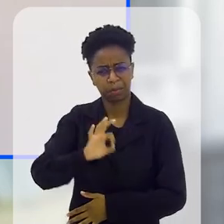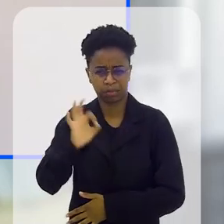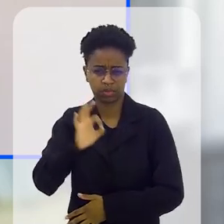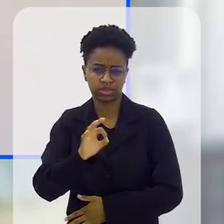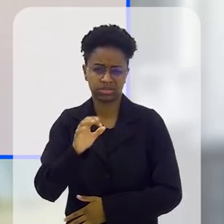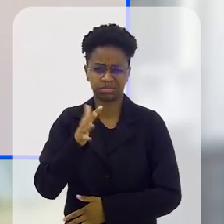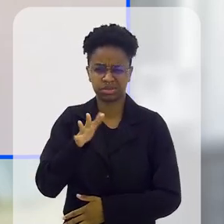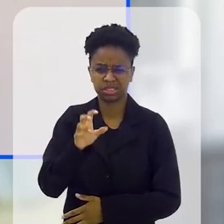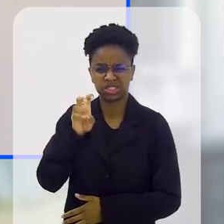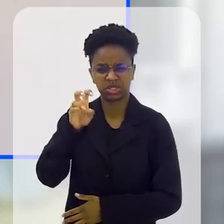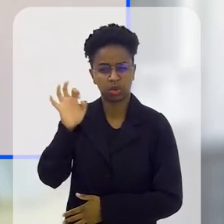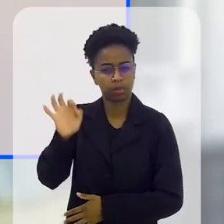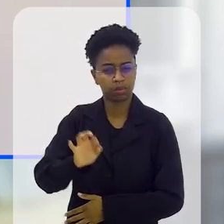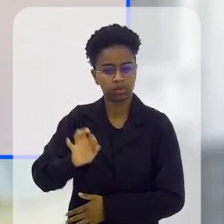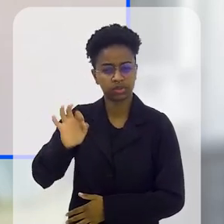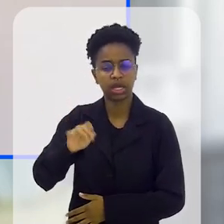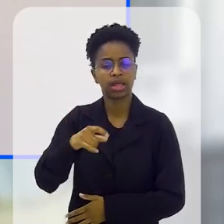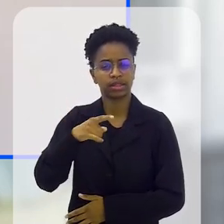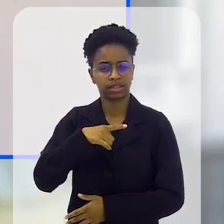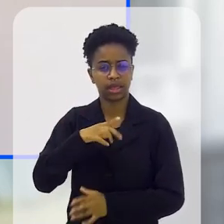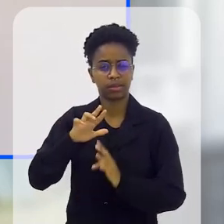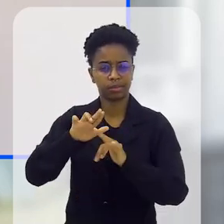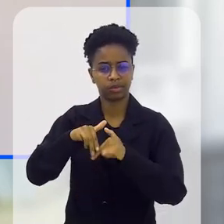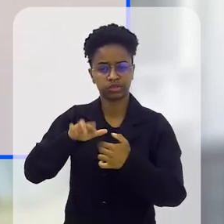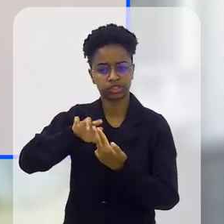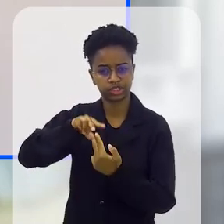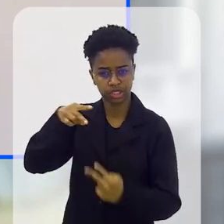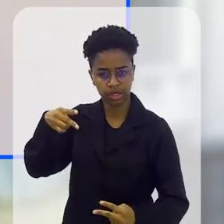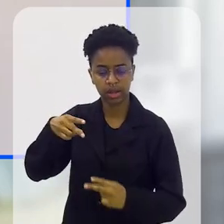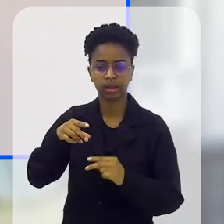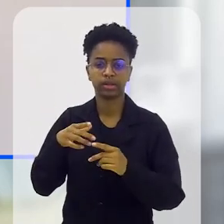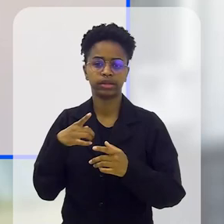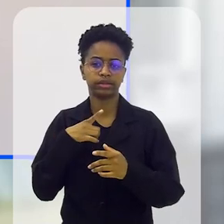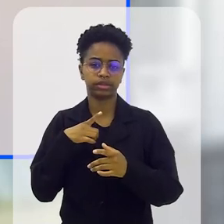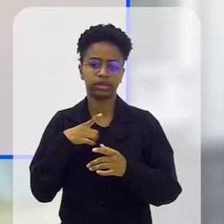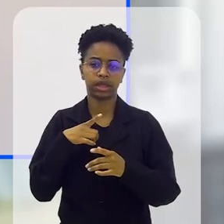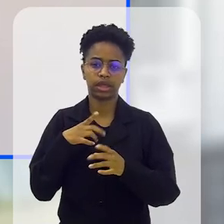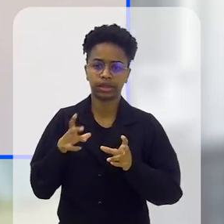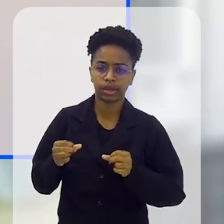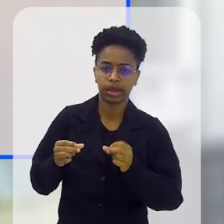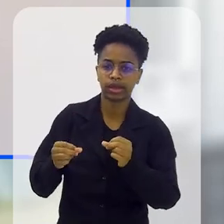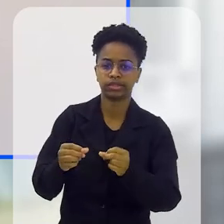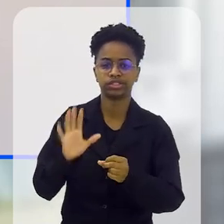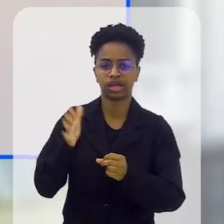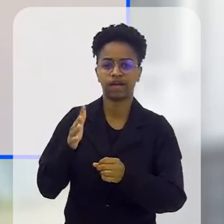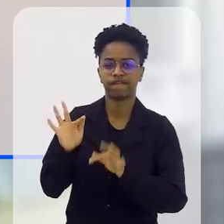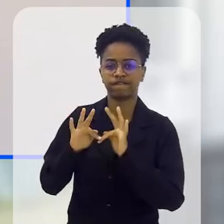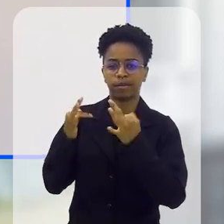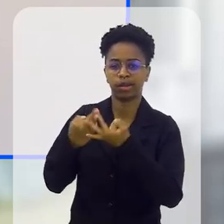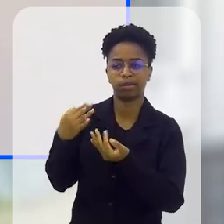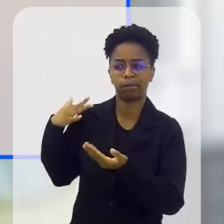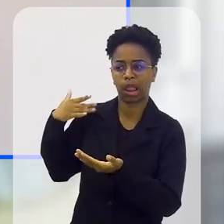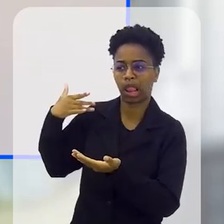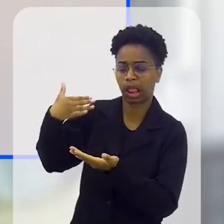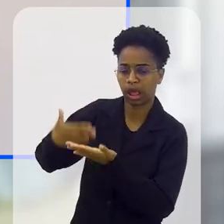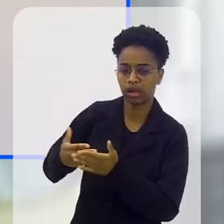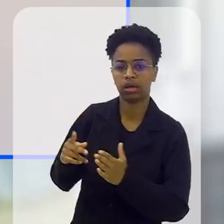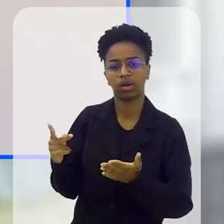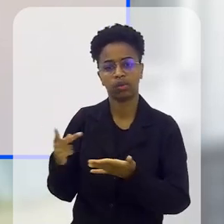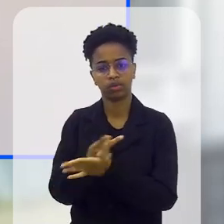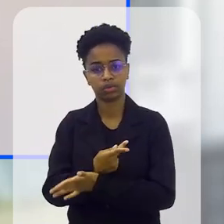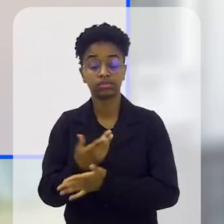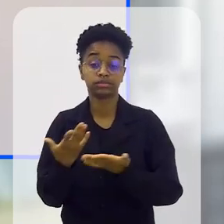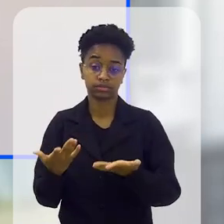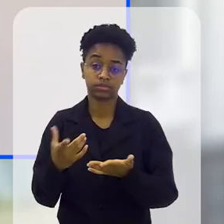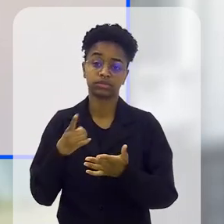pequeno percentual, de menos de 5% que tem as causas hereditárias, são tumores que a família tem uma história muito forte, que